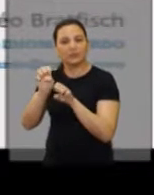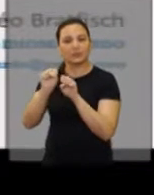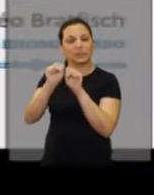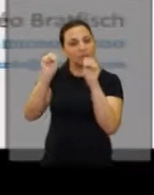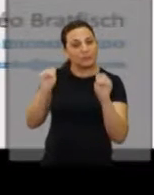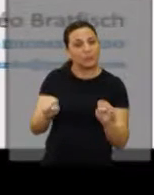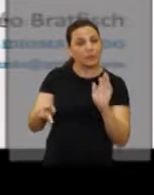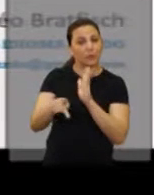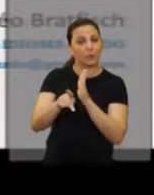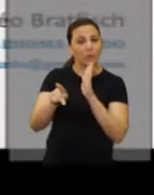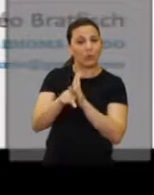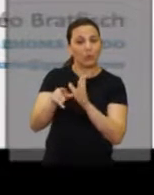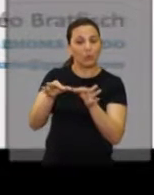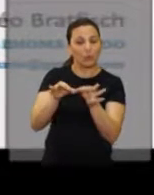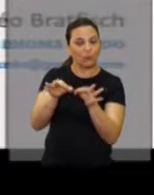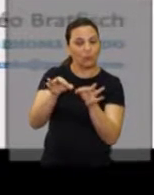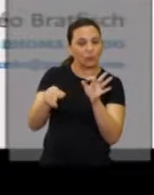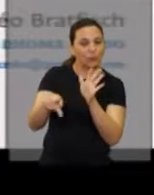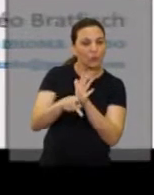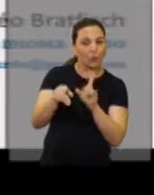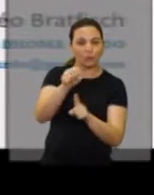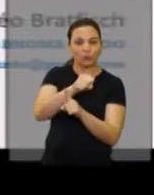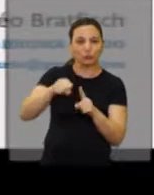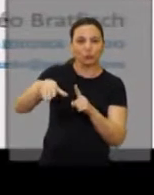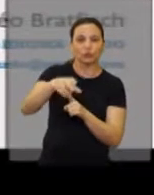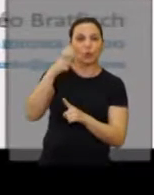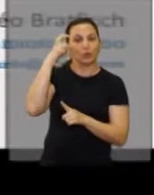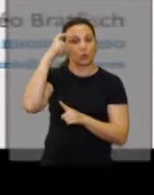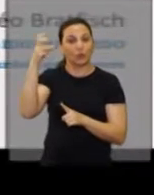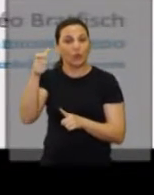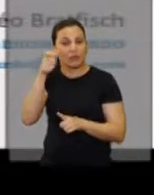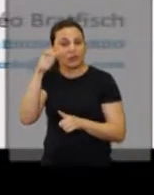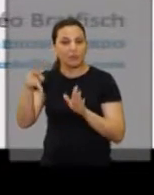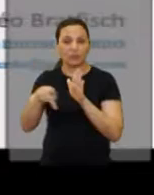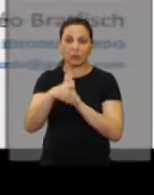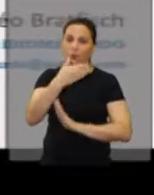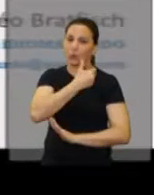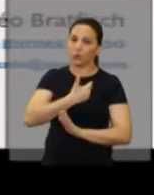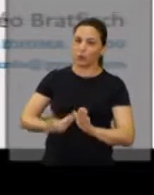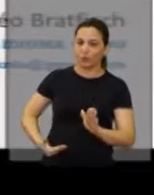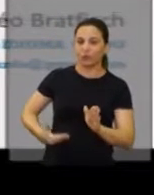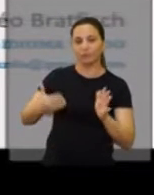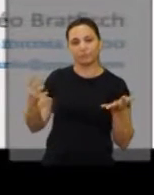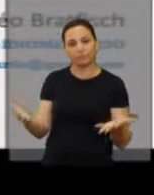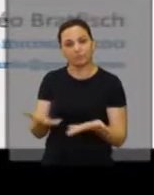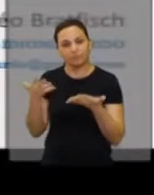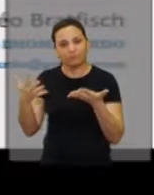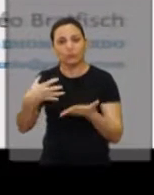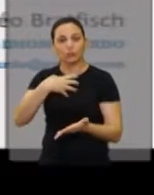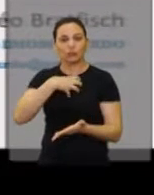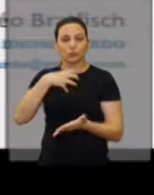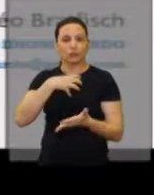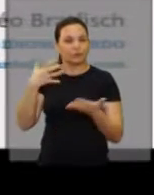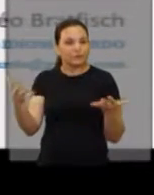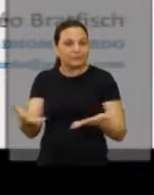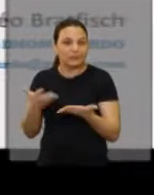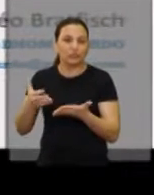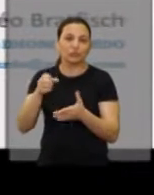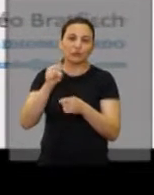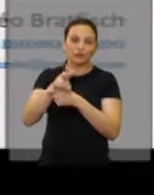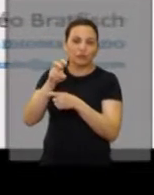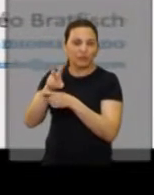sistemática para projetos sociais, ambientais e culturais de interesse público, e deve ser alavancado por meio de incentivos